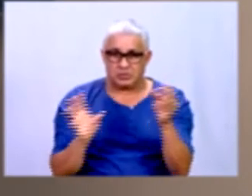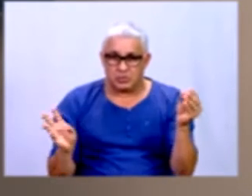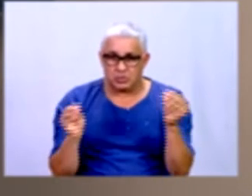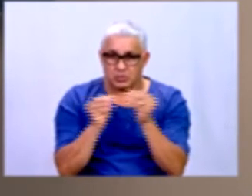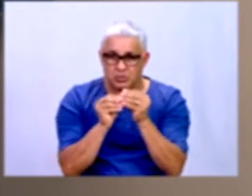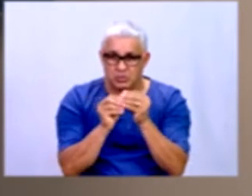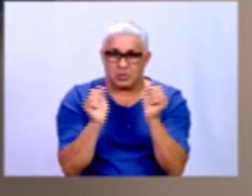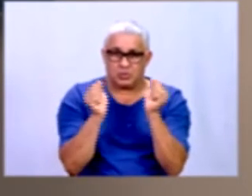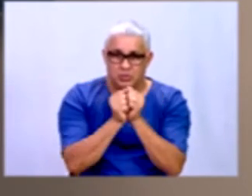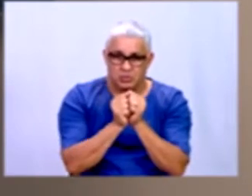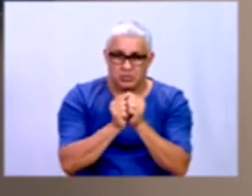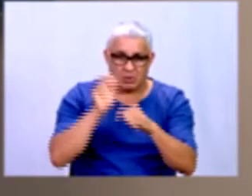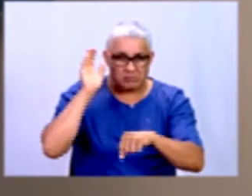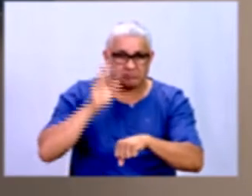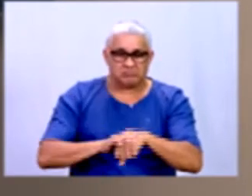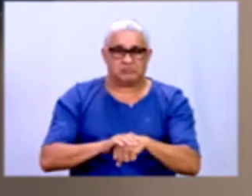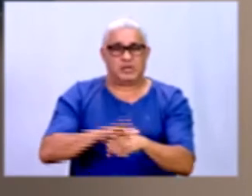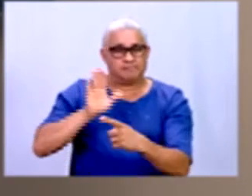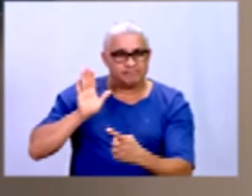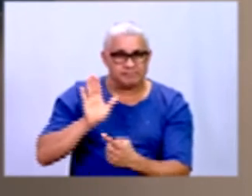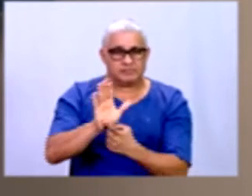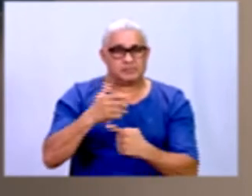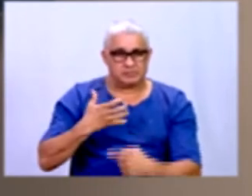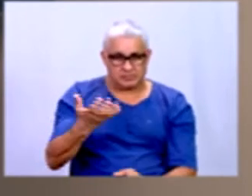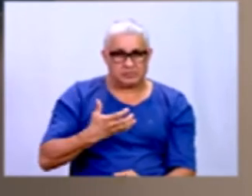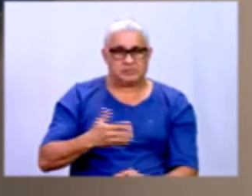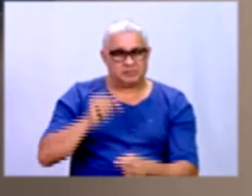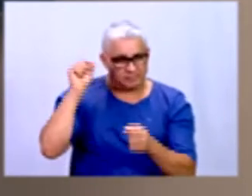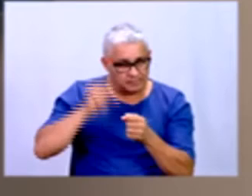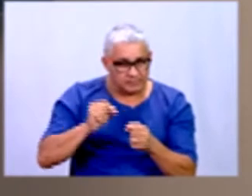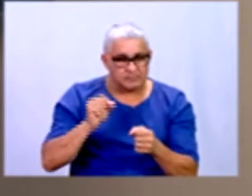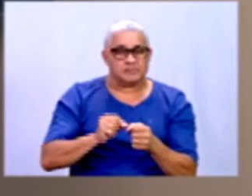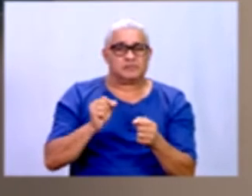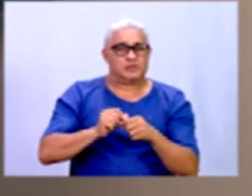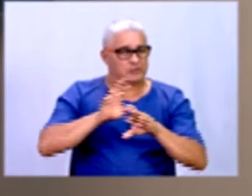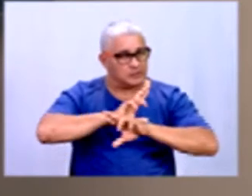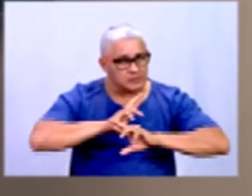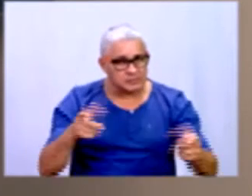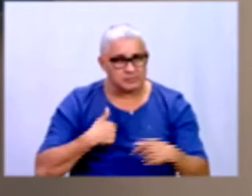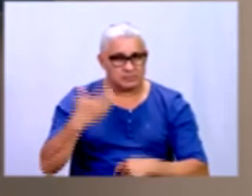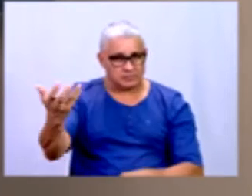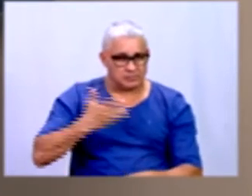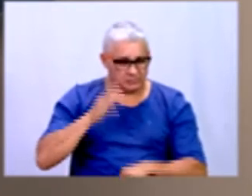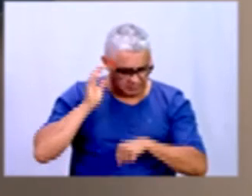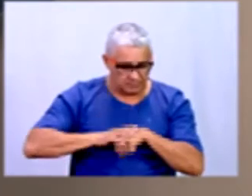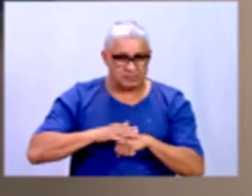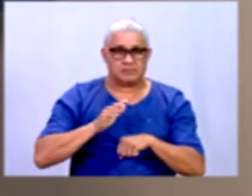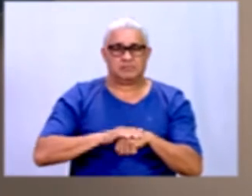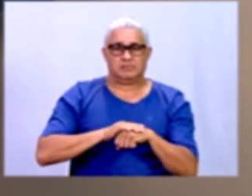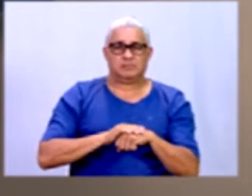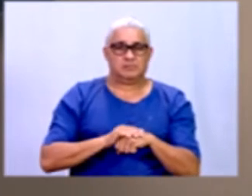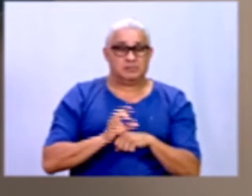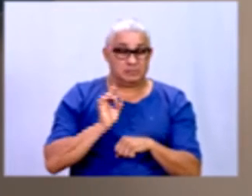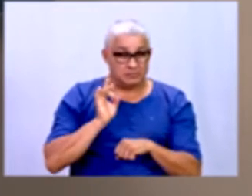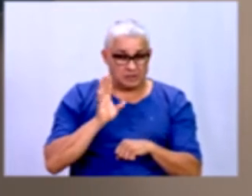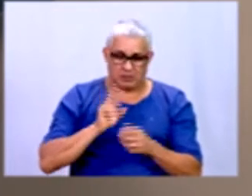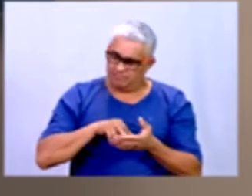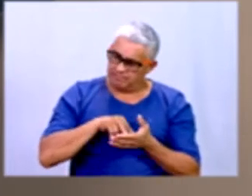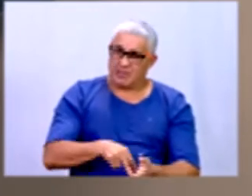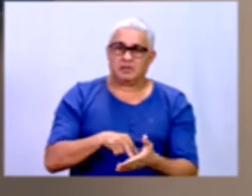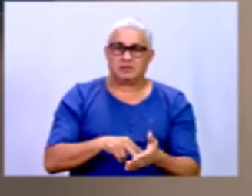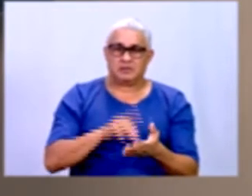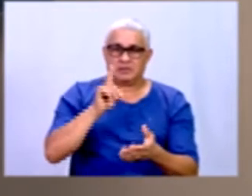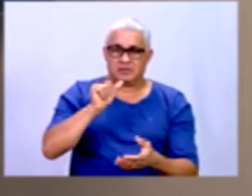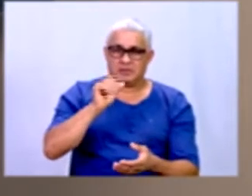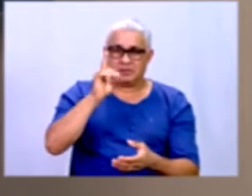atitude, né, de mostrar o que quer fazer, quer fazer acontecer, quer fazer a diferença, porque só colocar o